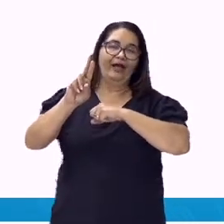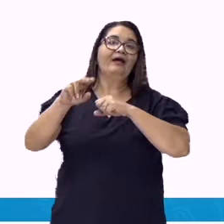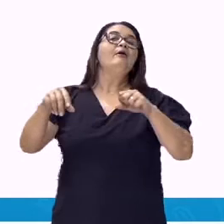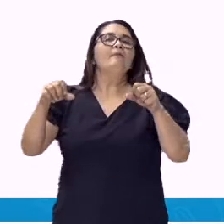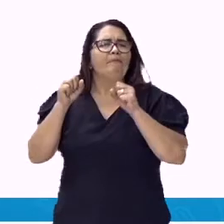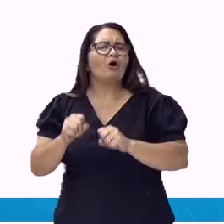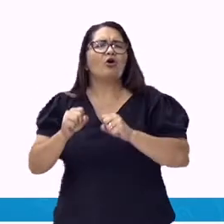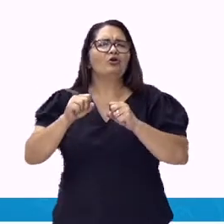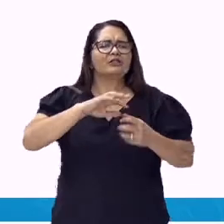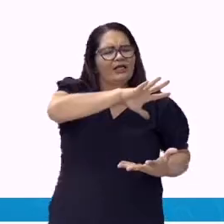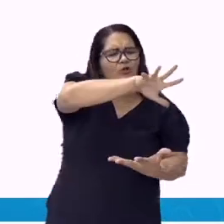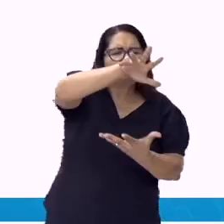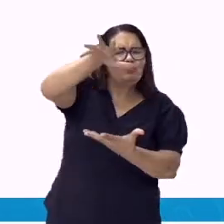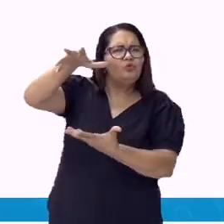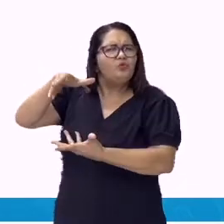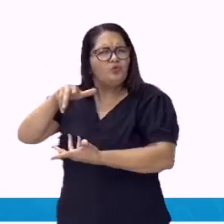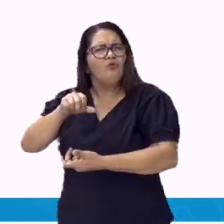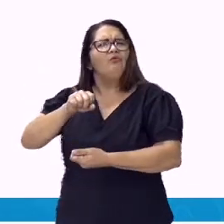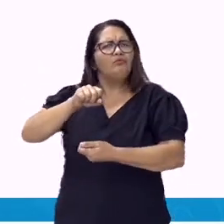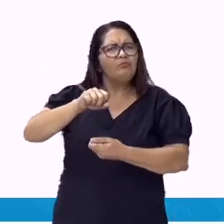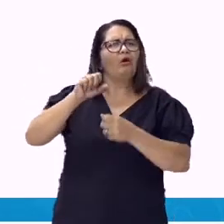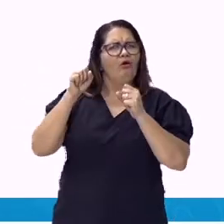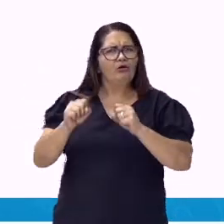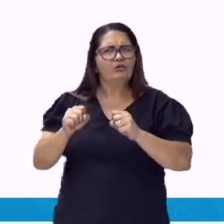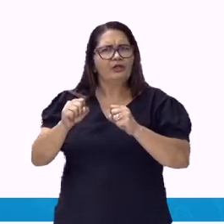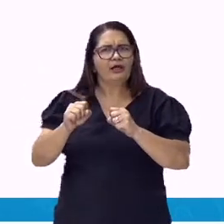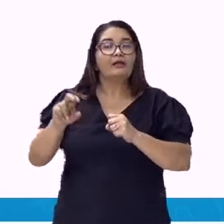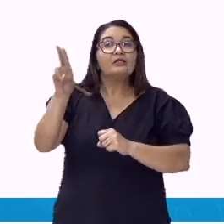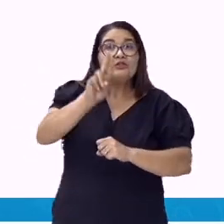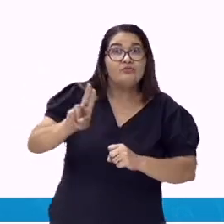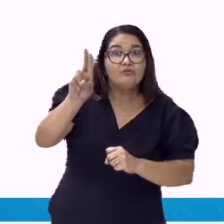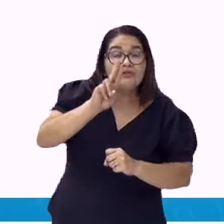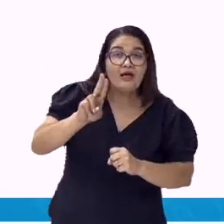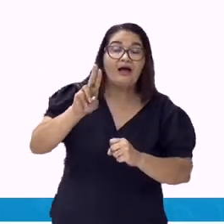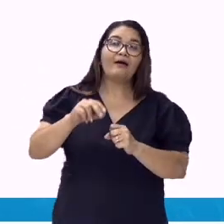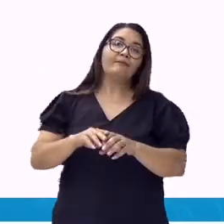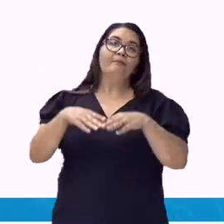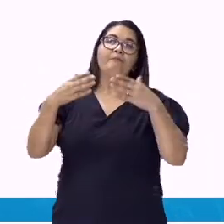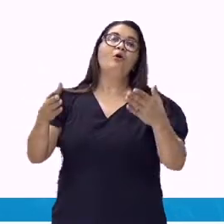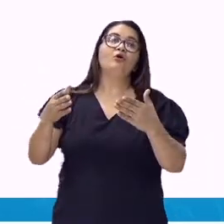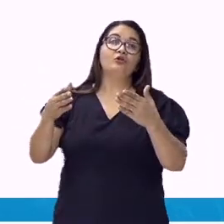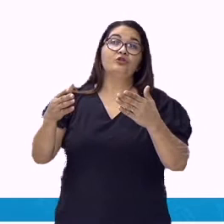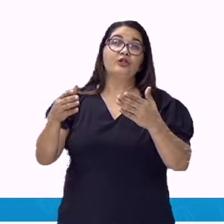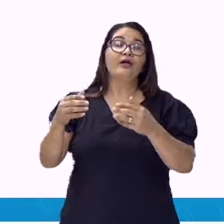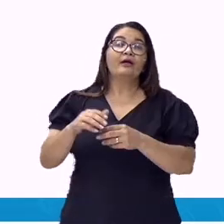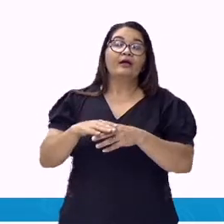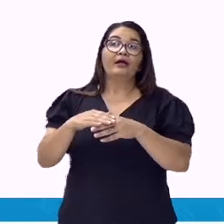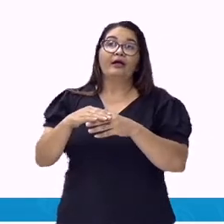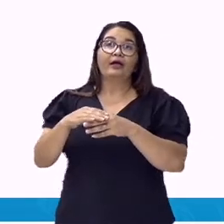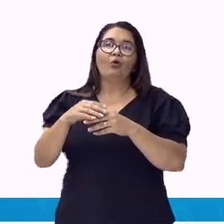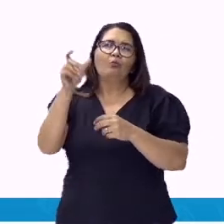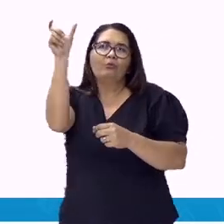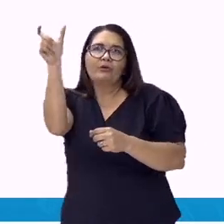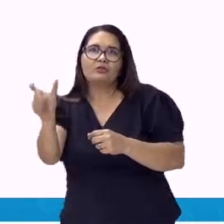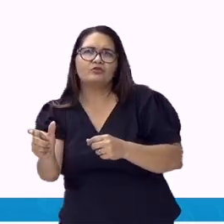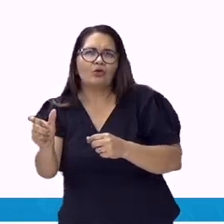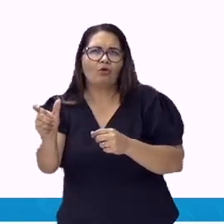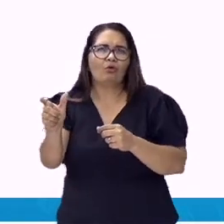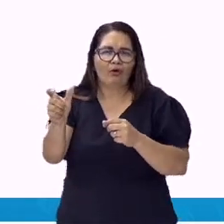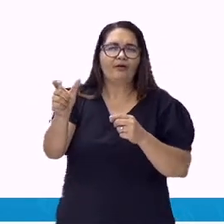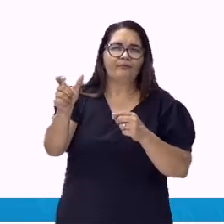Pode ser empregado com referência à pessoa ou coisas, no singular ou no plural.